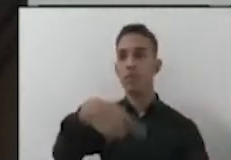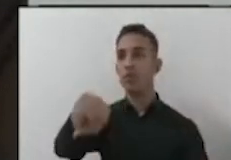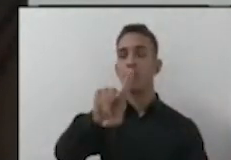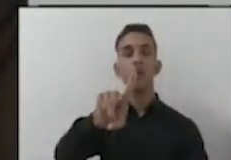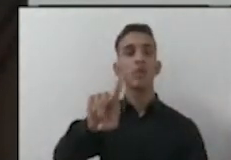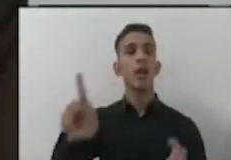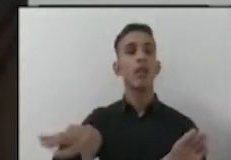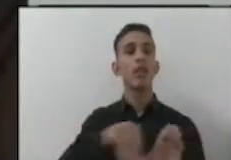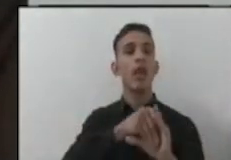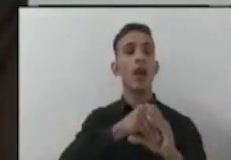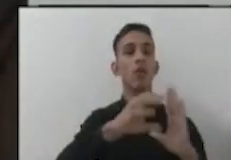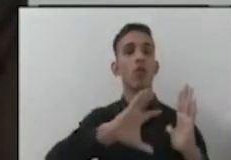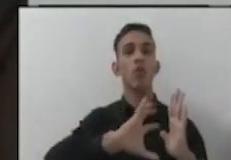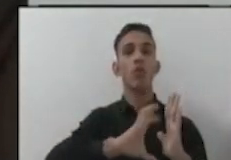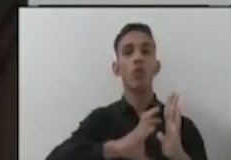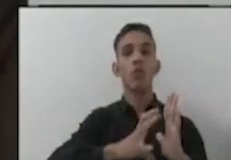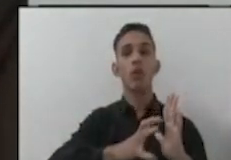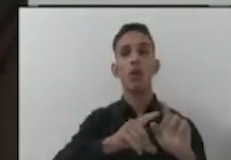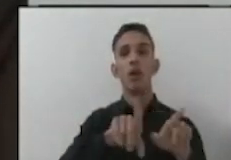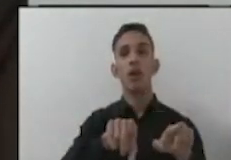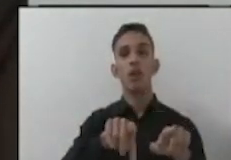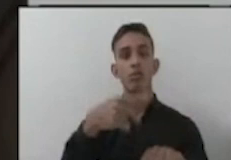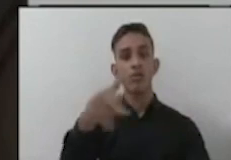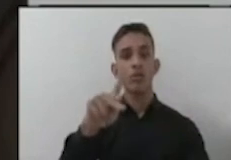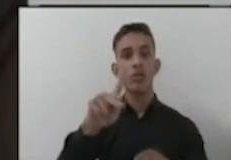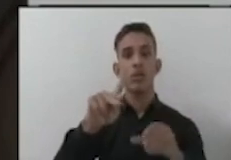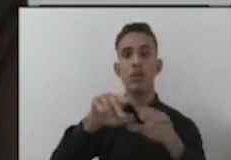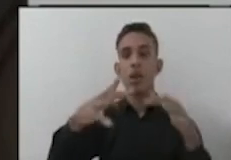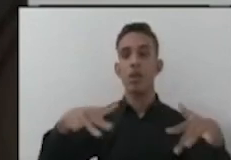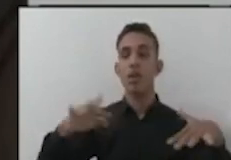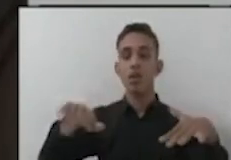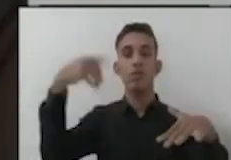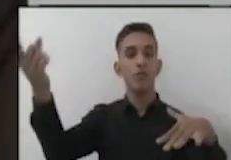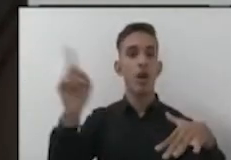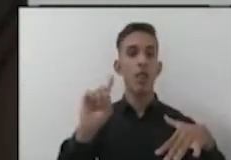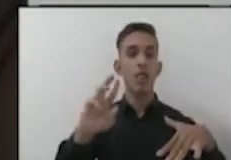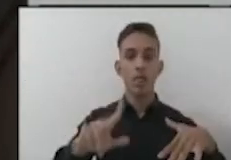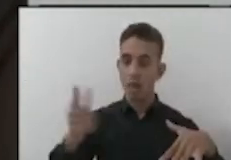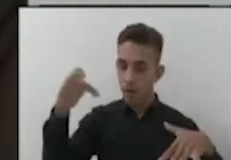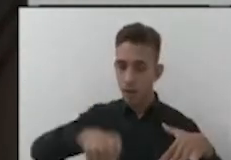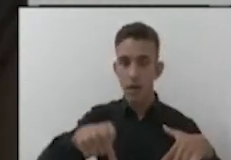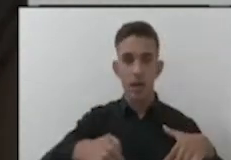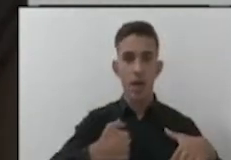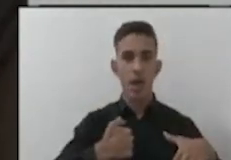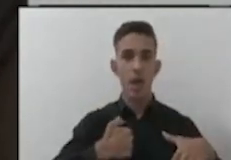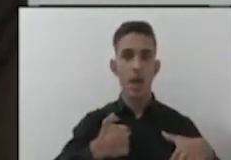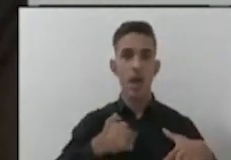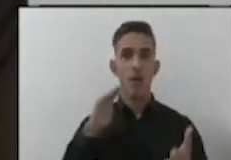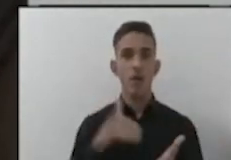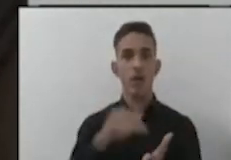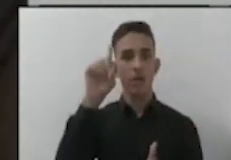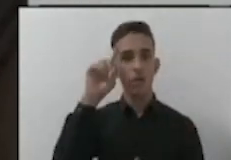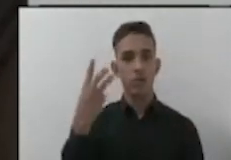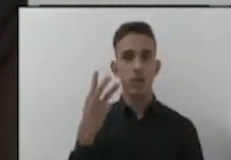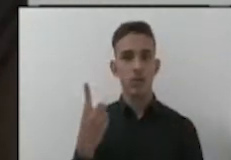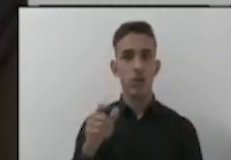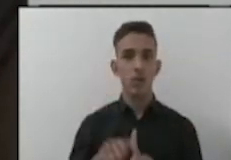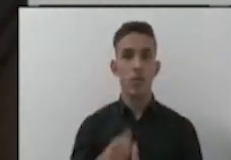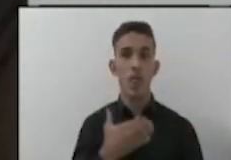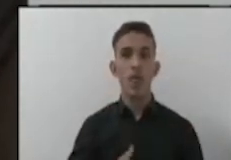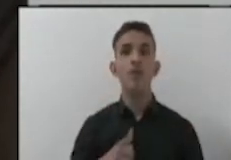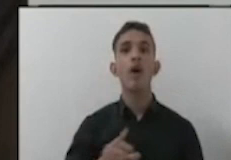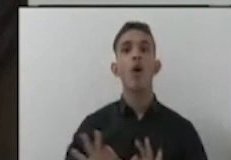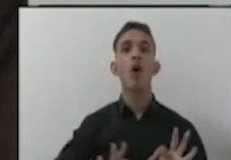dentro do gabinete, que vocês falem do plenário para fora e não aqui dentro. Enquanto eu estiver aqui, até dia 31 de dezembro, aqui vai ter